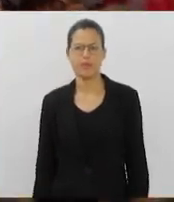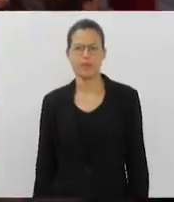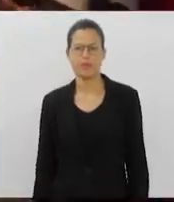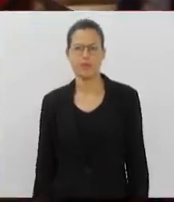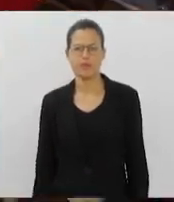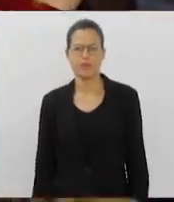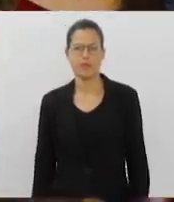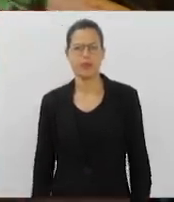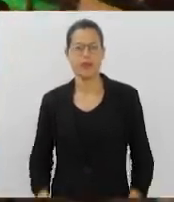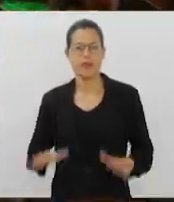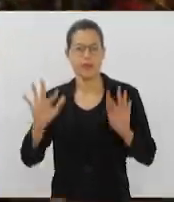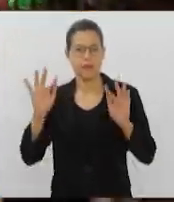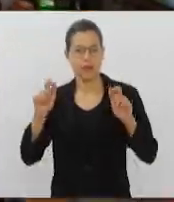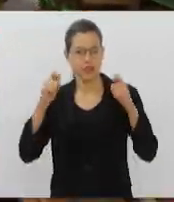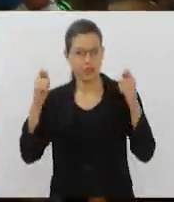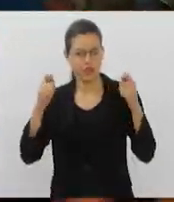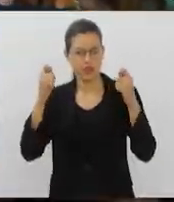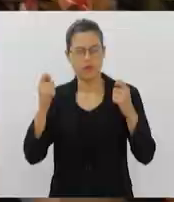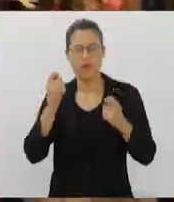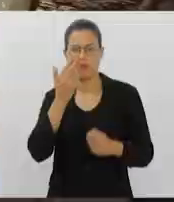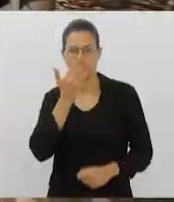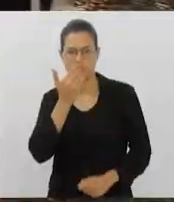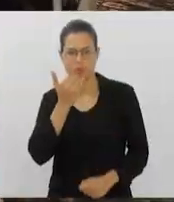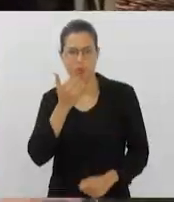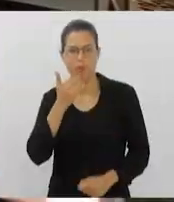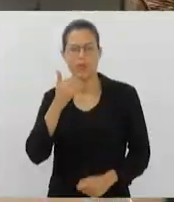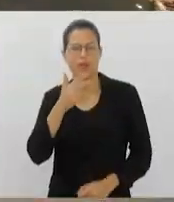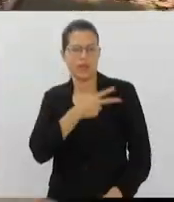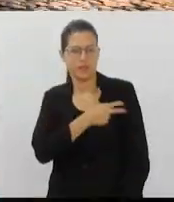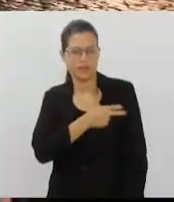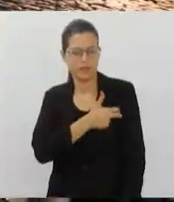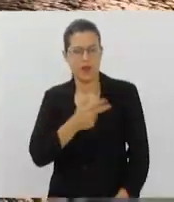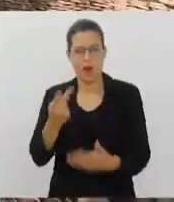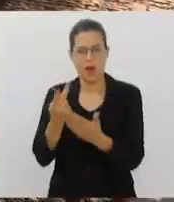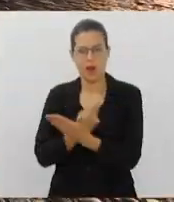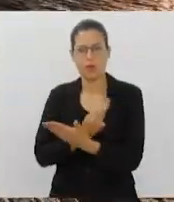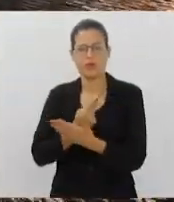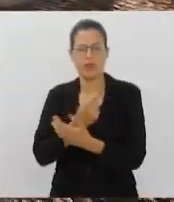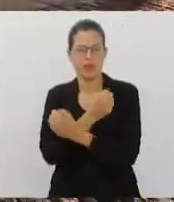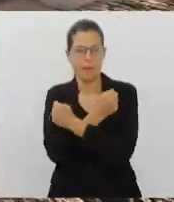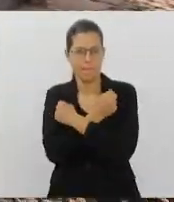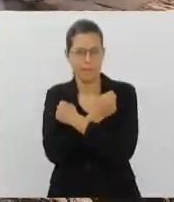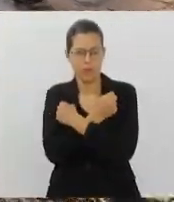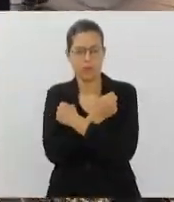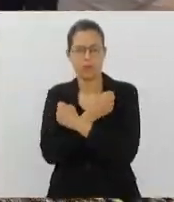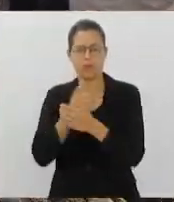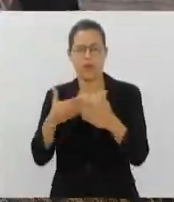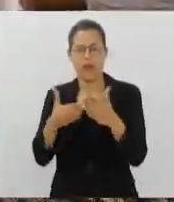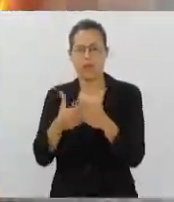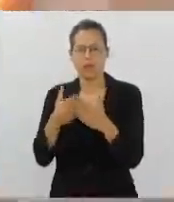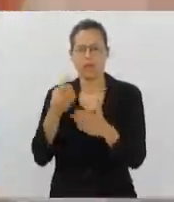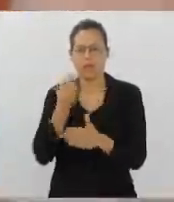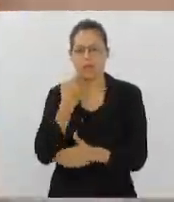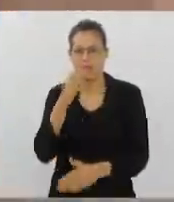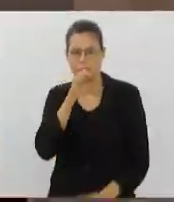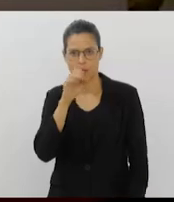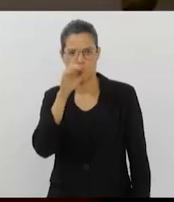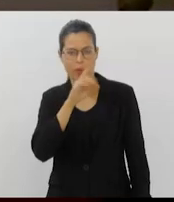Maior festival gastronômico da região dos Lagos acontece em Búzios até este fim de semana.